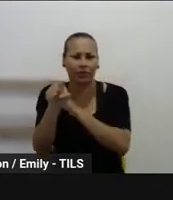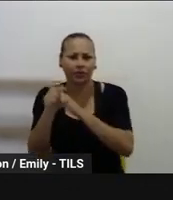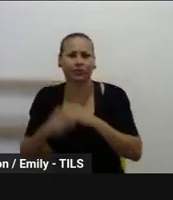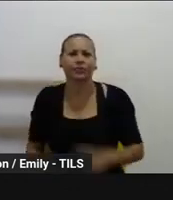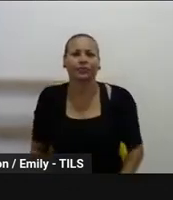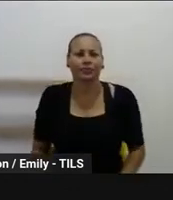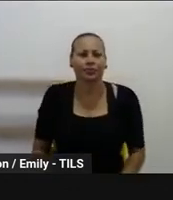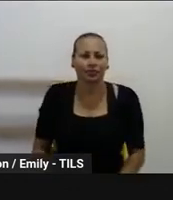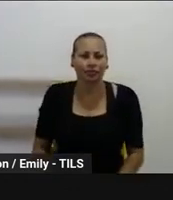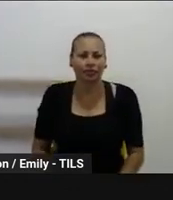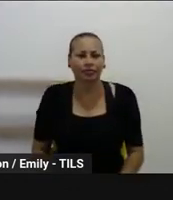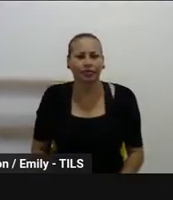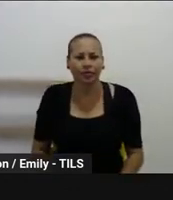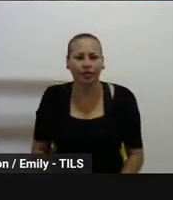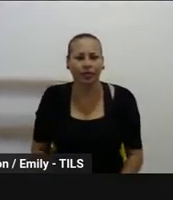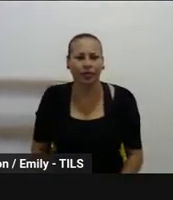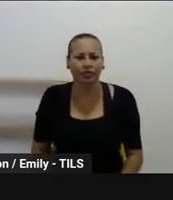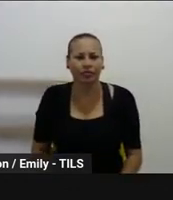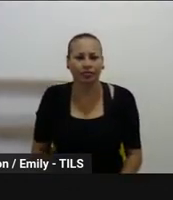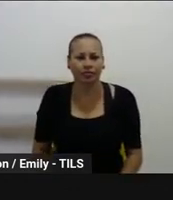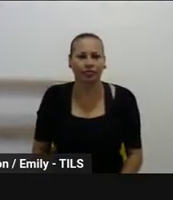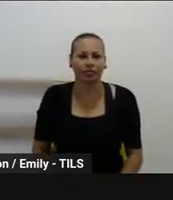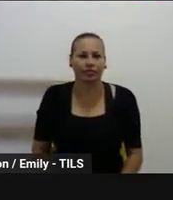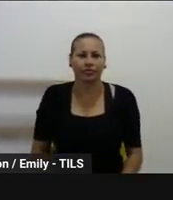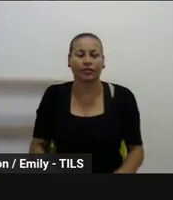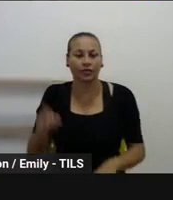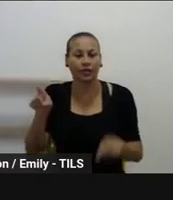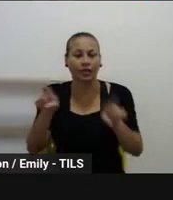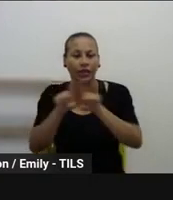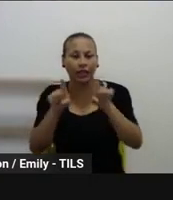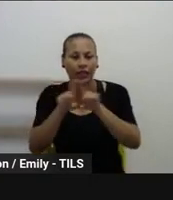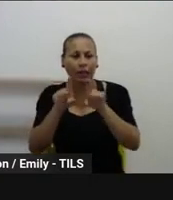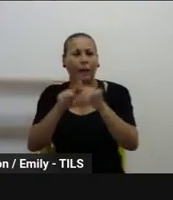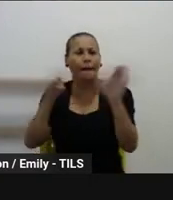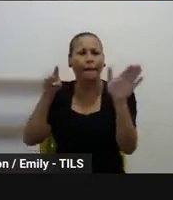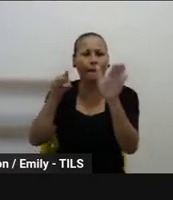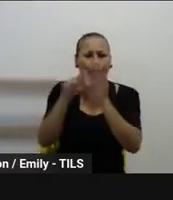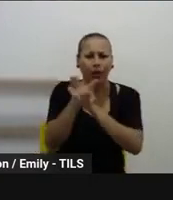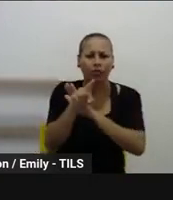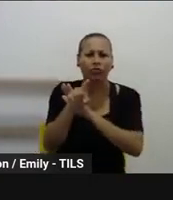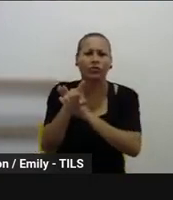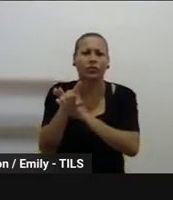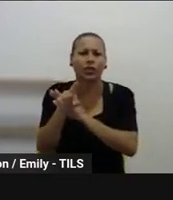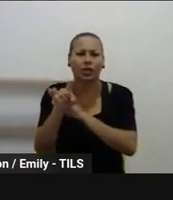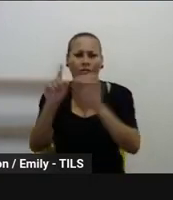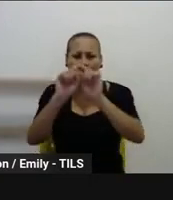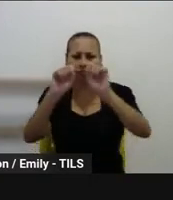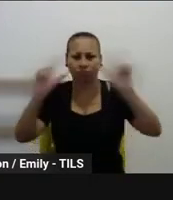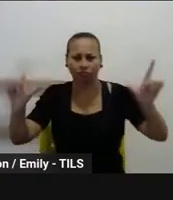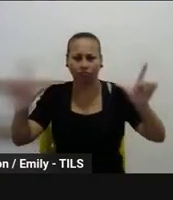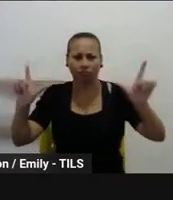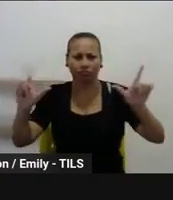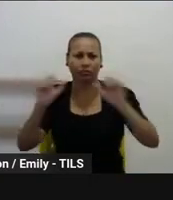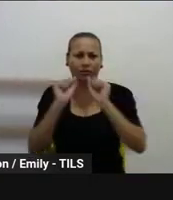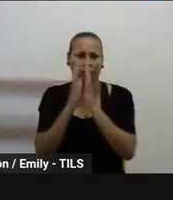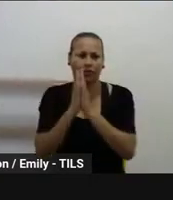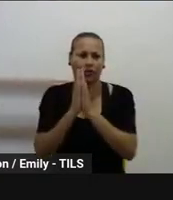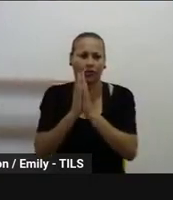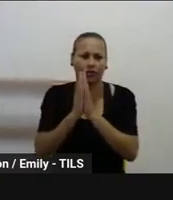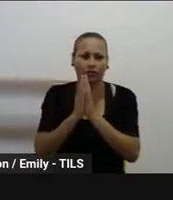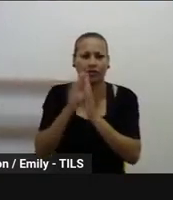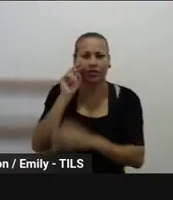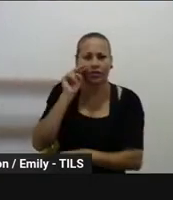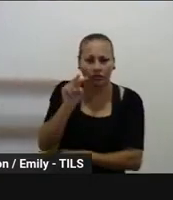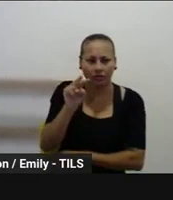o programa, né, que ela apresentou, então coloca a Rafa na tela também, Cid, por favor, para a gente